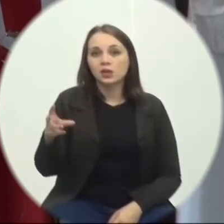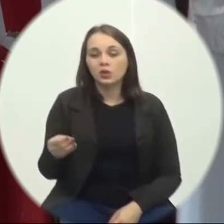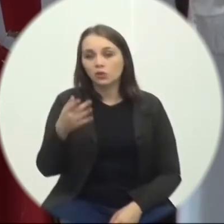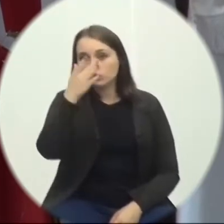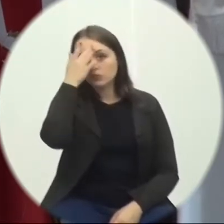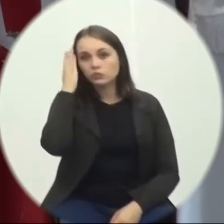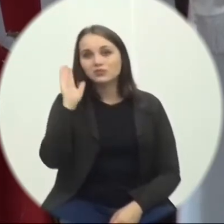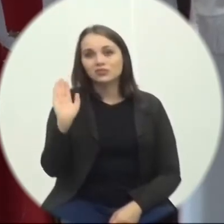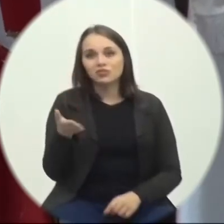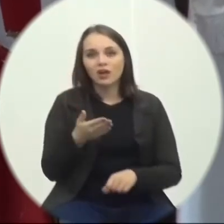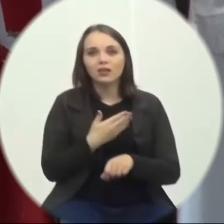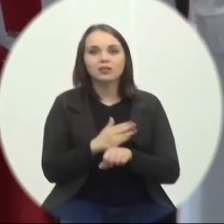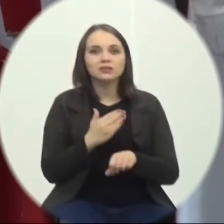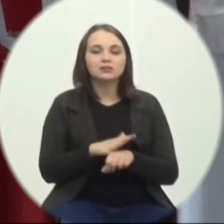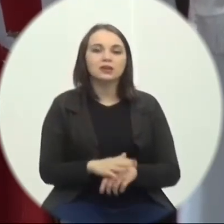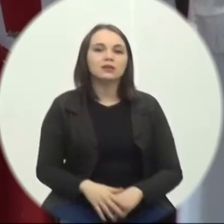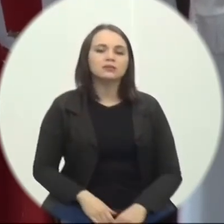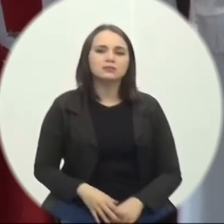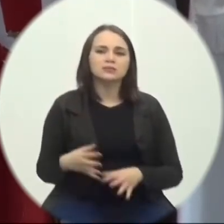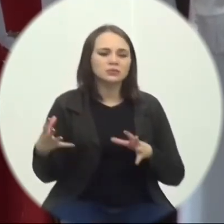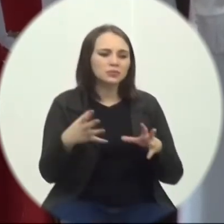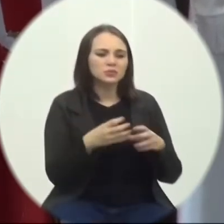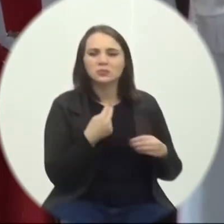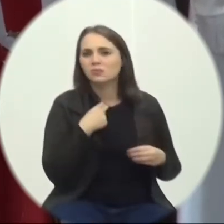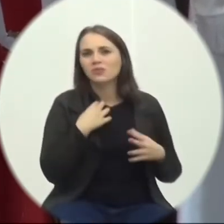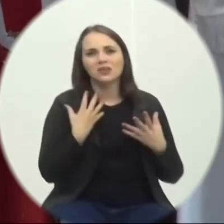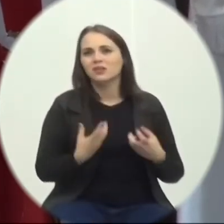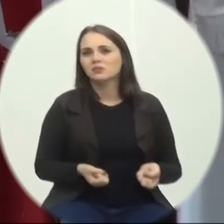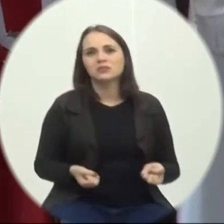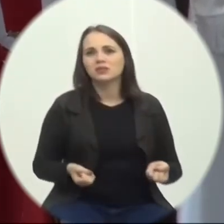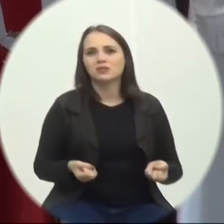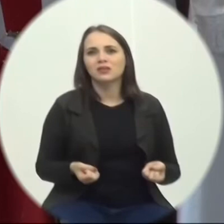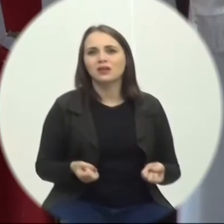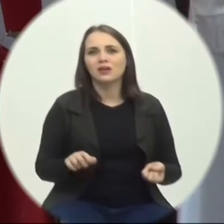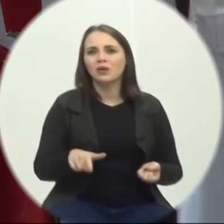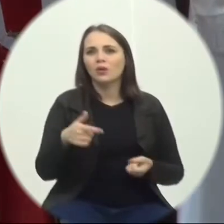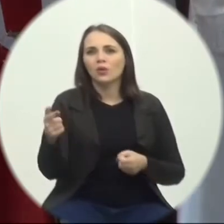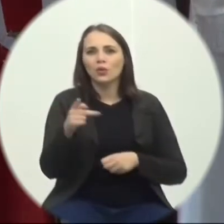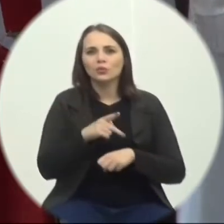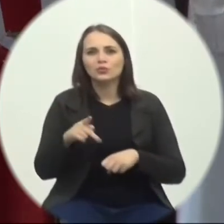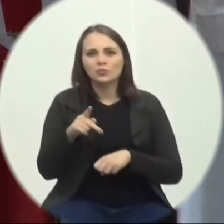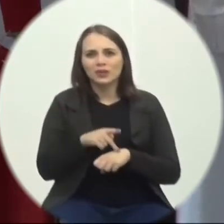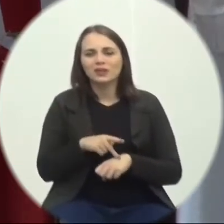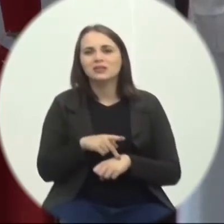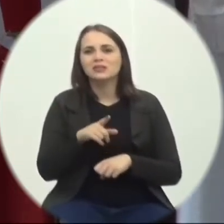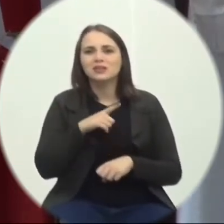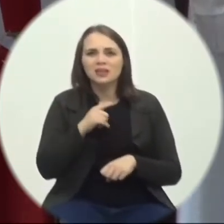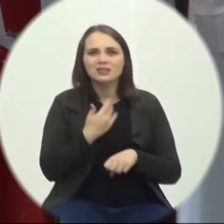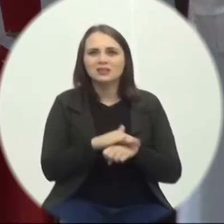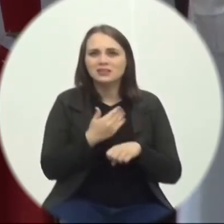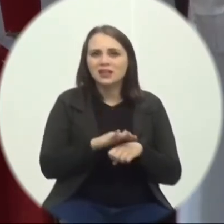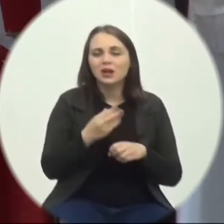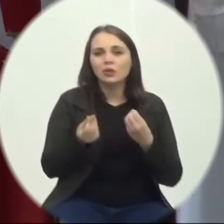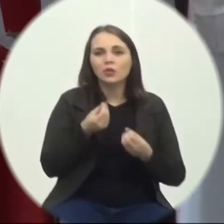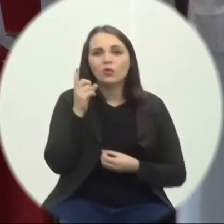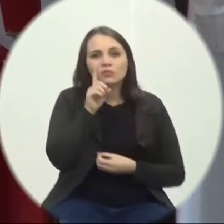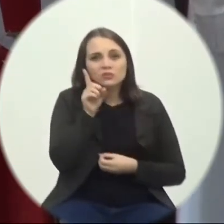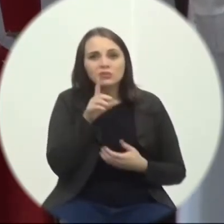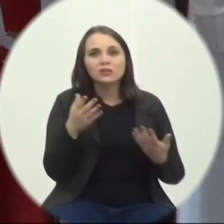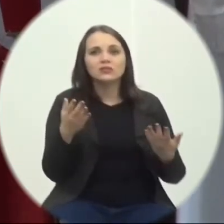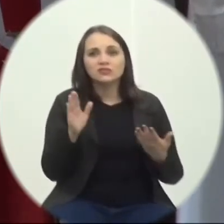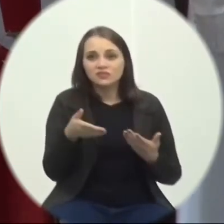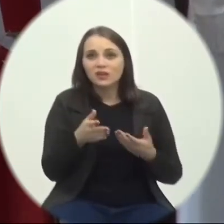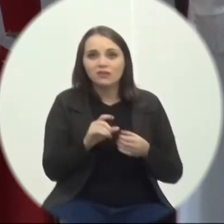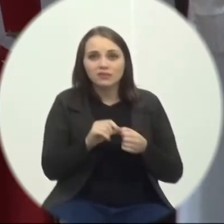Que foram testadas Isso é inaceitável Menor que a Nova Zelândia Que o Canadá Que os Estados Unidos Mas para não dizer Que eu não